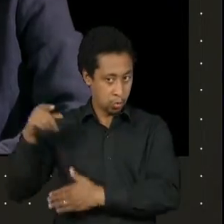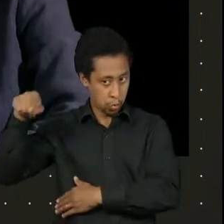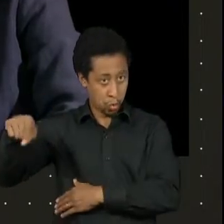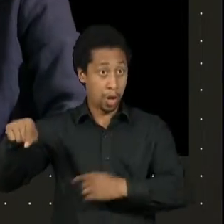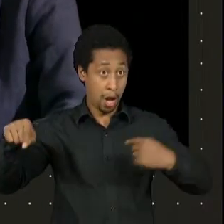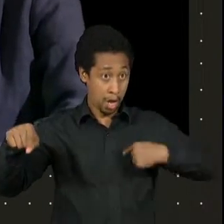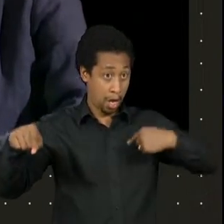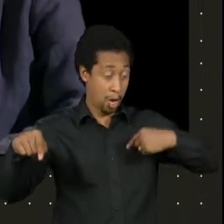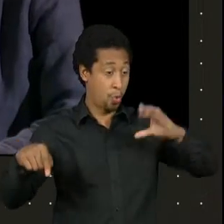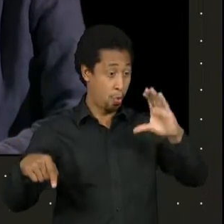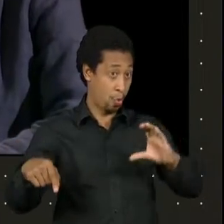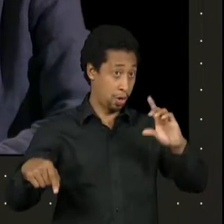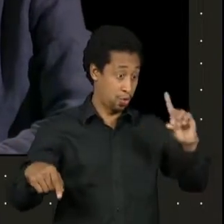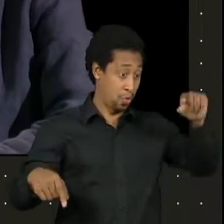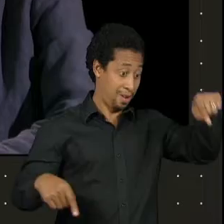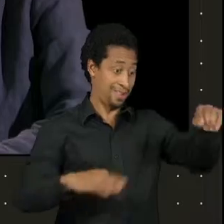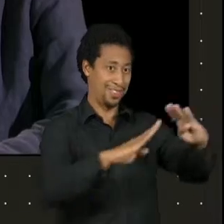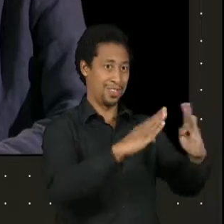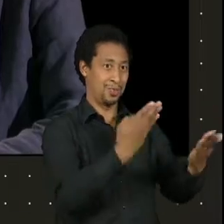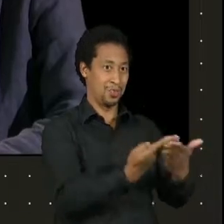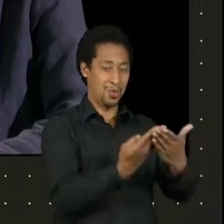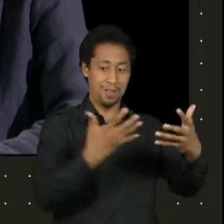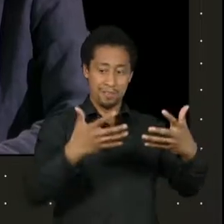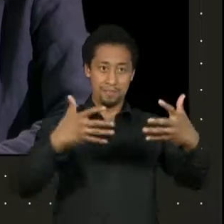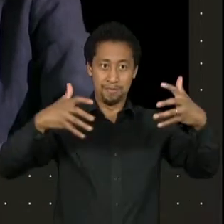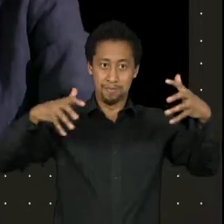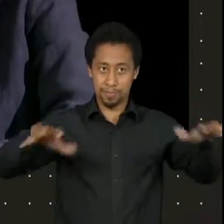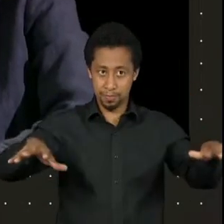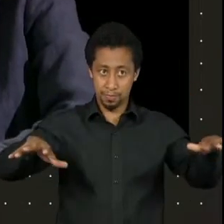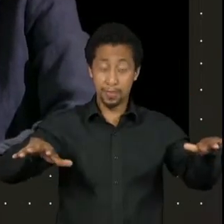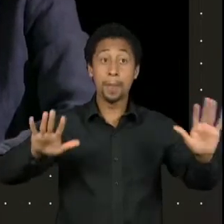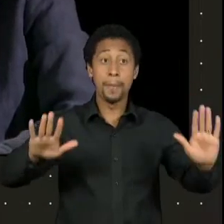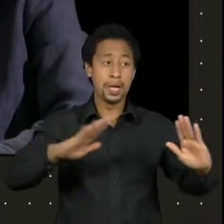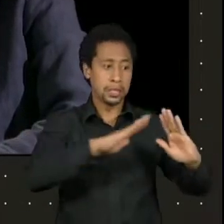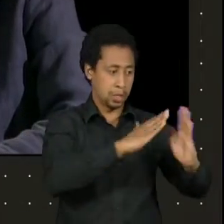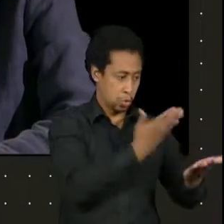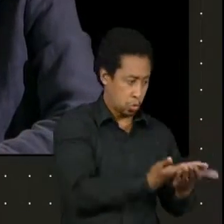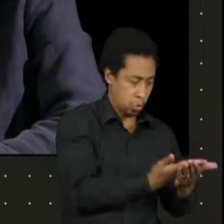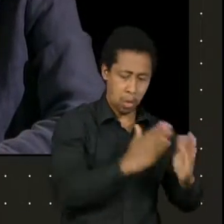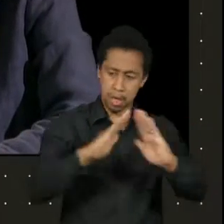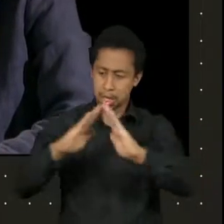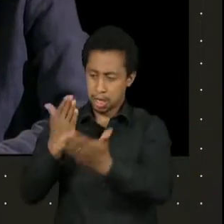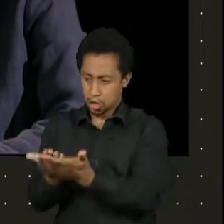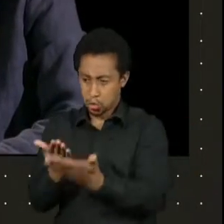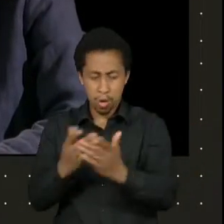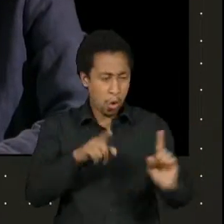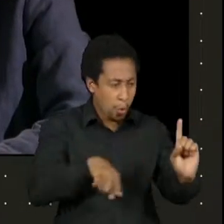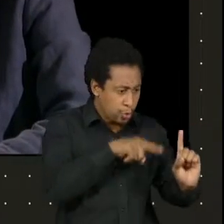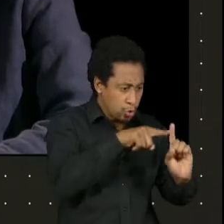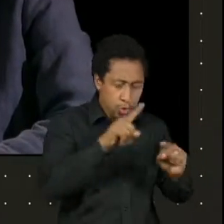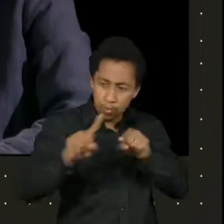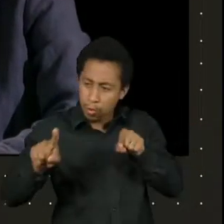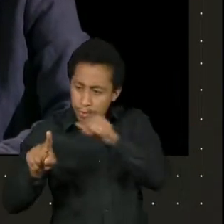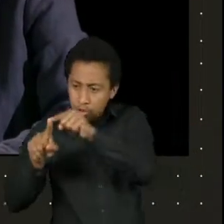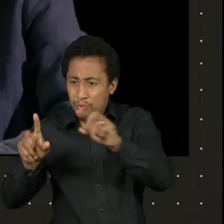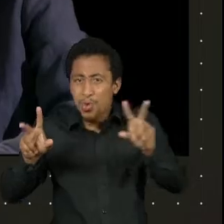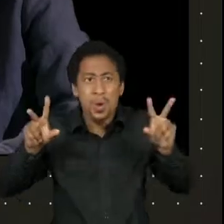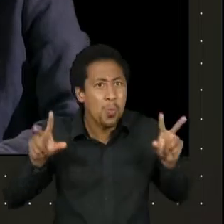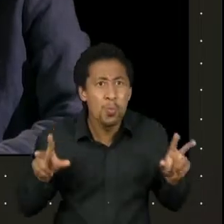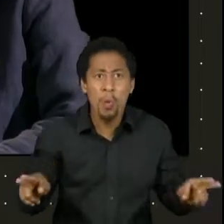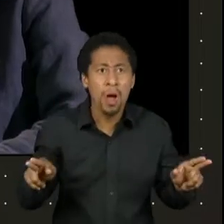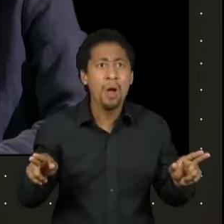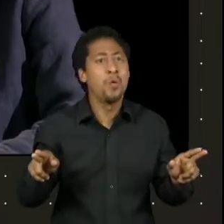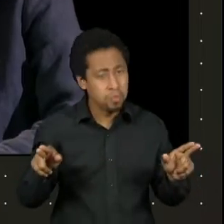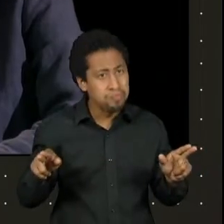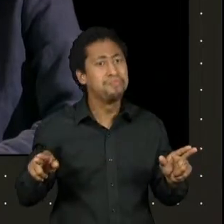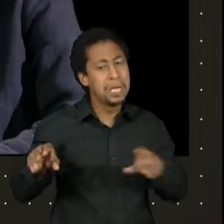de outro. As duas escolas tinham o mesmo objetivo. Era a formação de atores. Então,